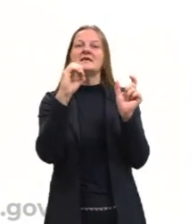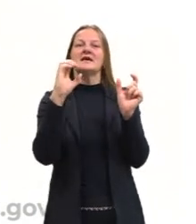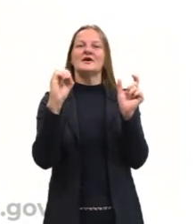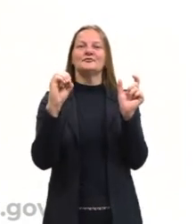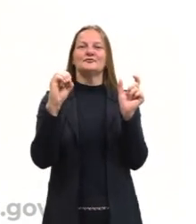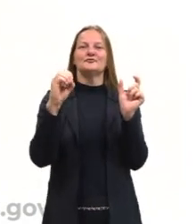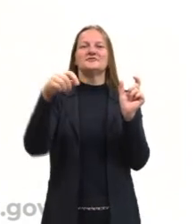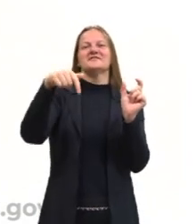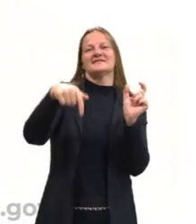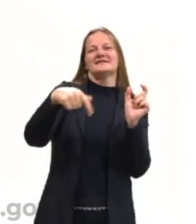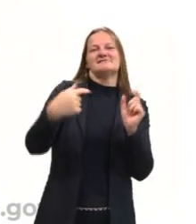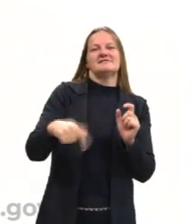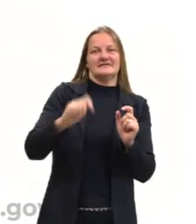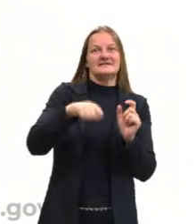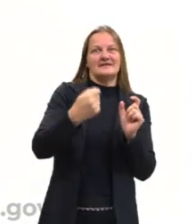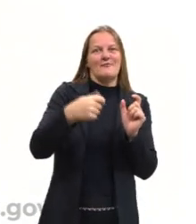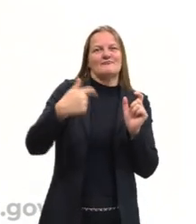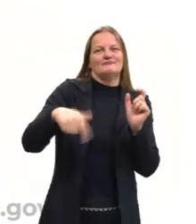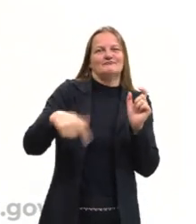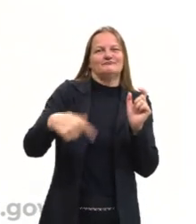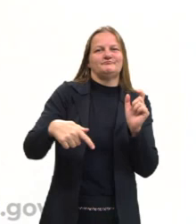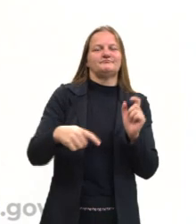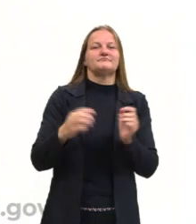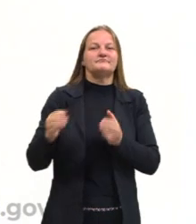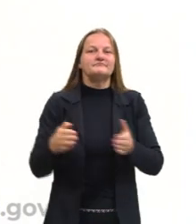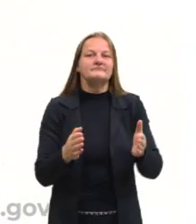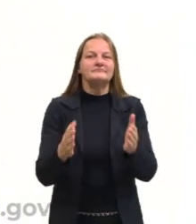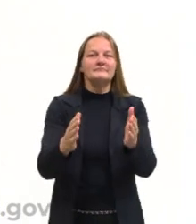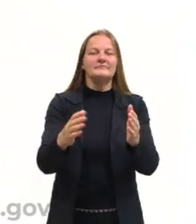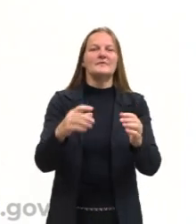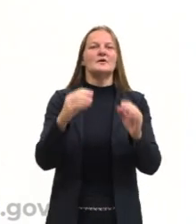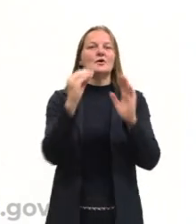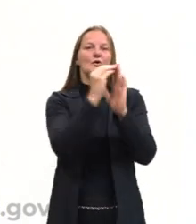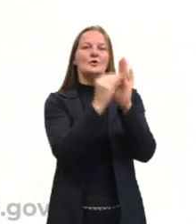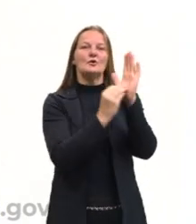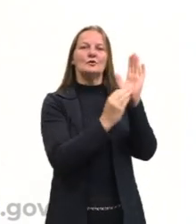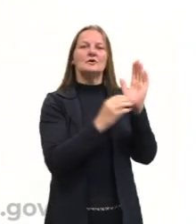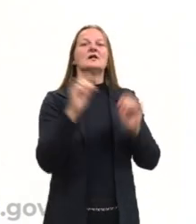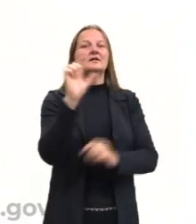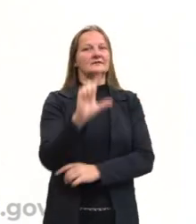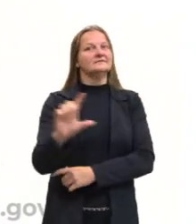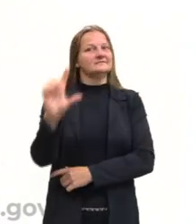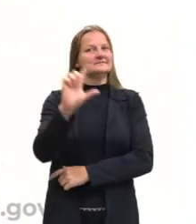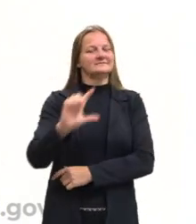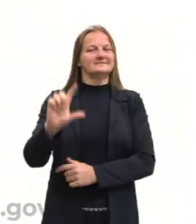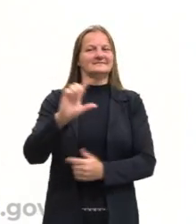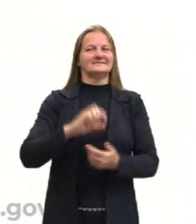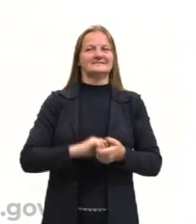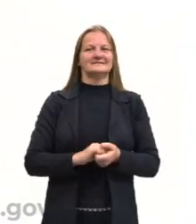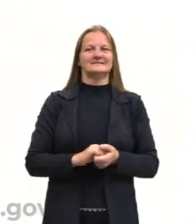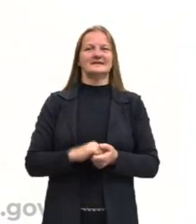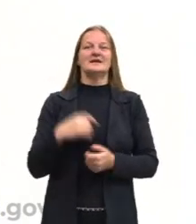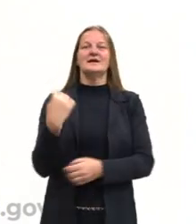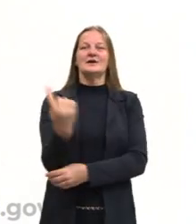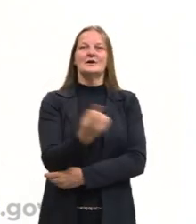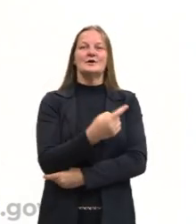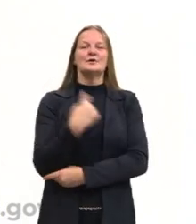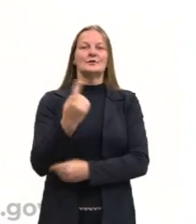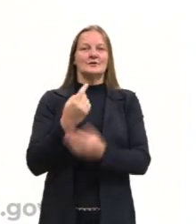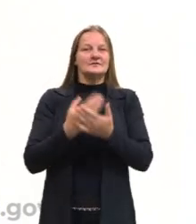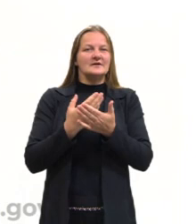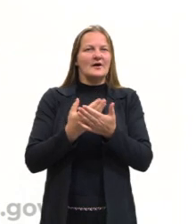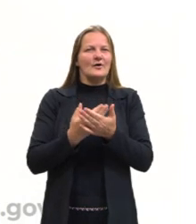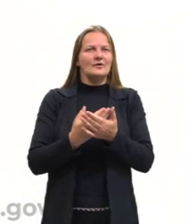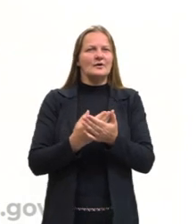gente vai seguir por esse caminho hoje. Então, aqui, componente curricular literatura. A nossa aula